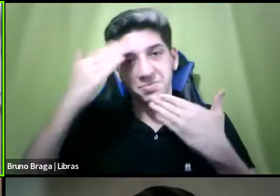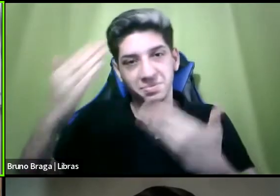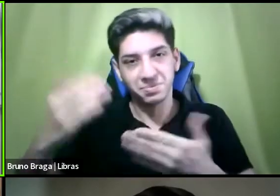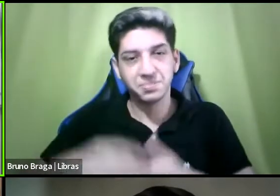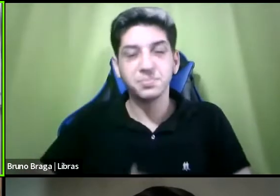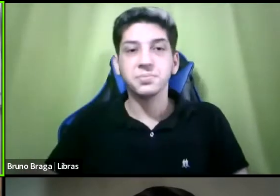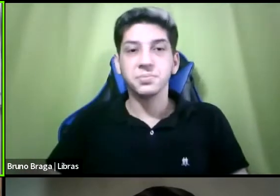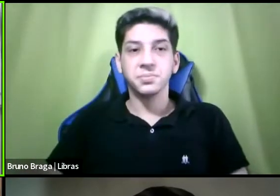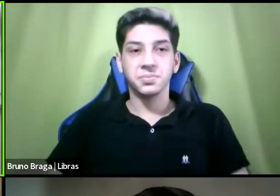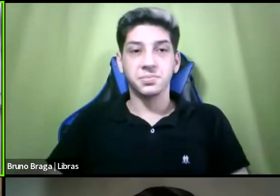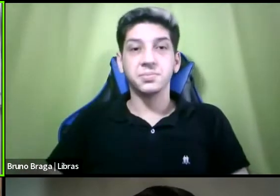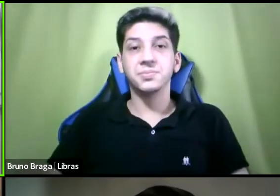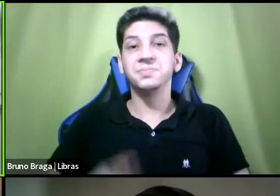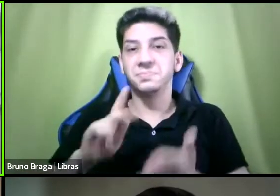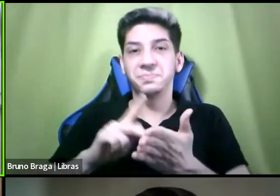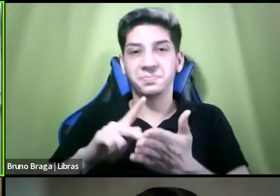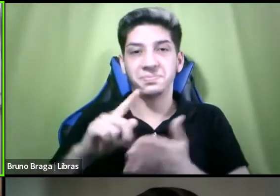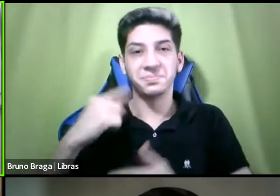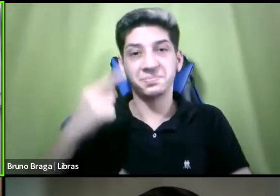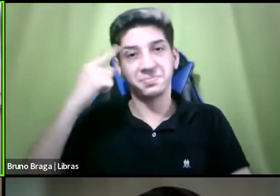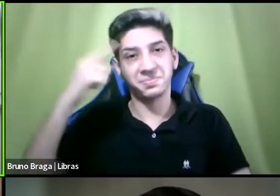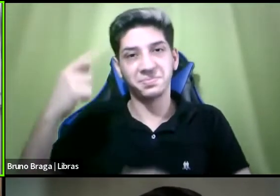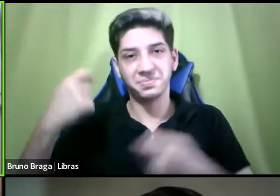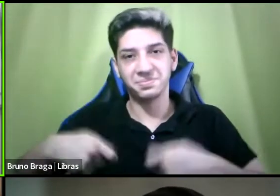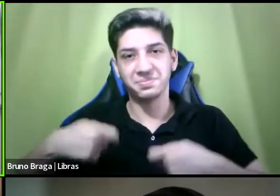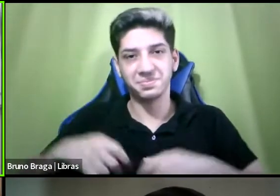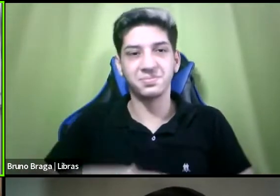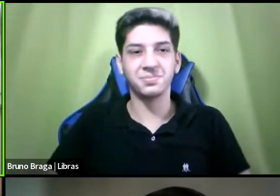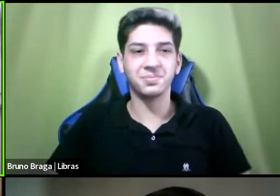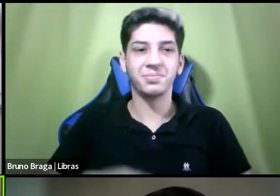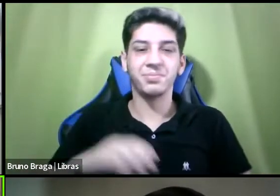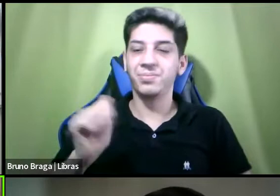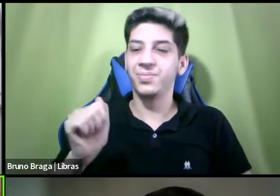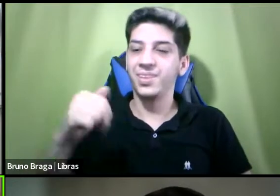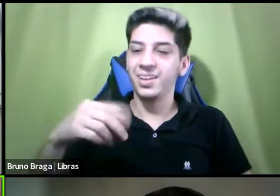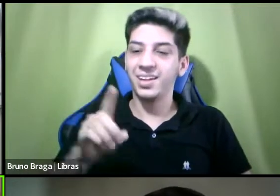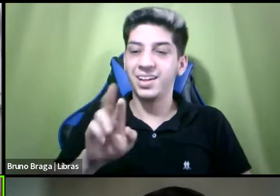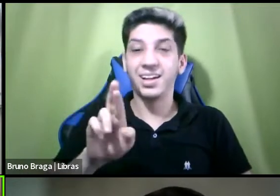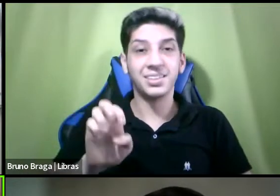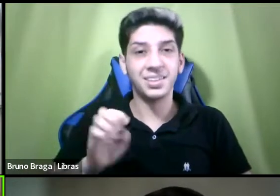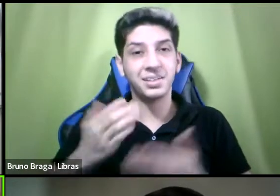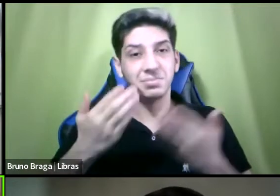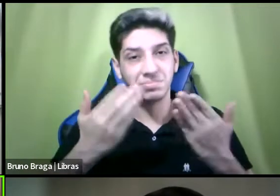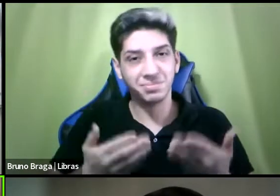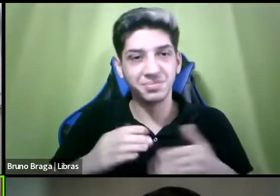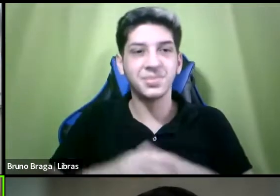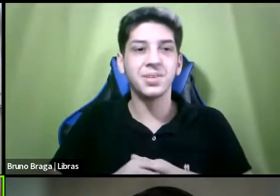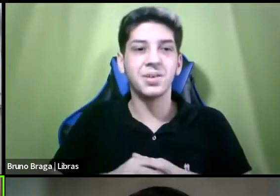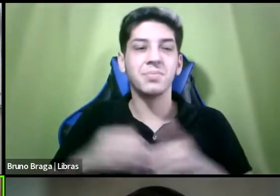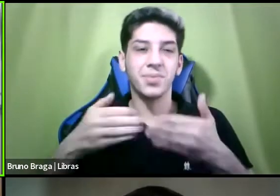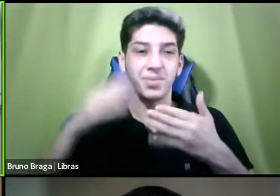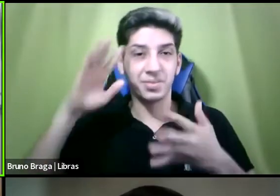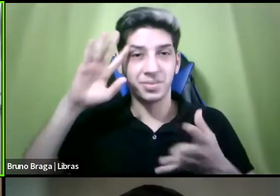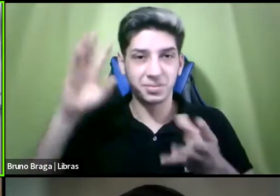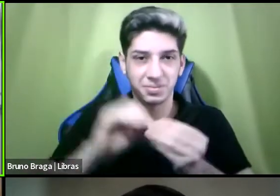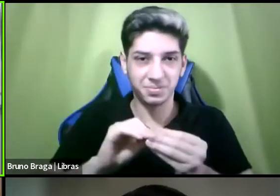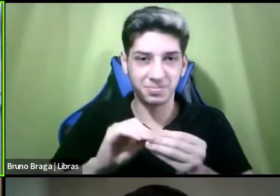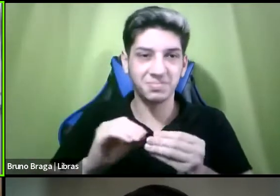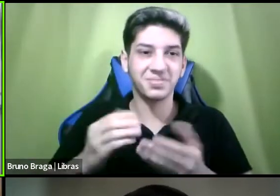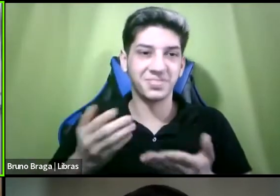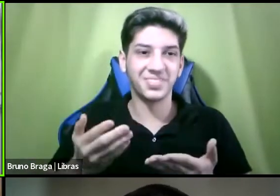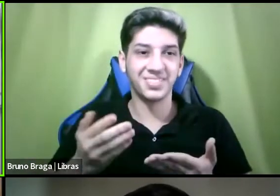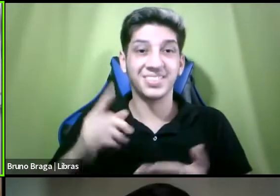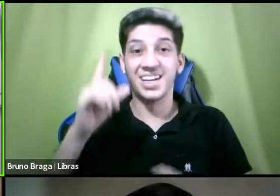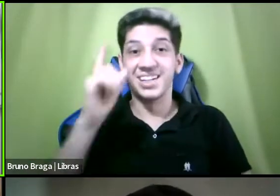vamos pensar nisso André meu querido faça as suas considerações finais vai ficar difícil né